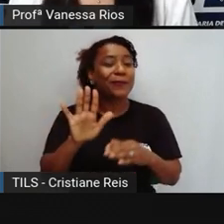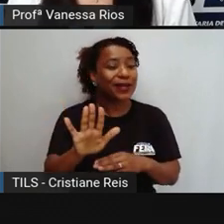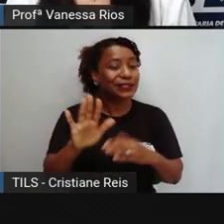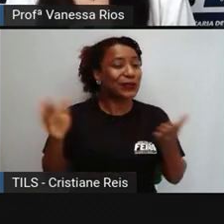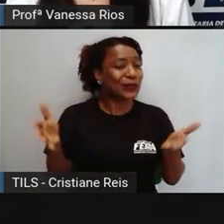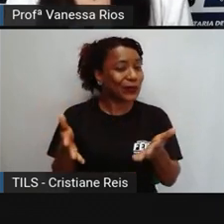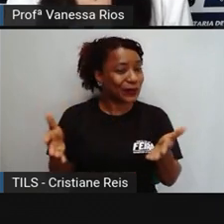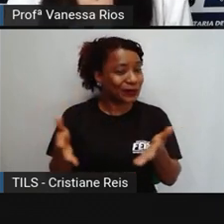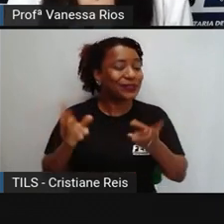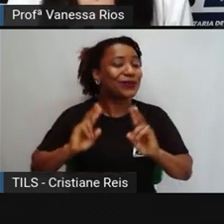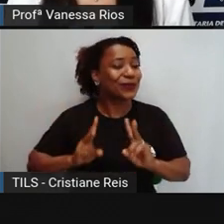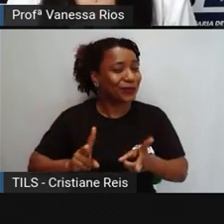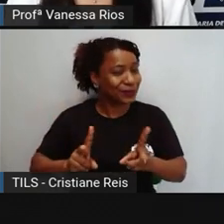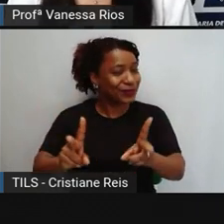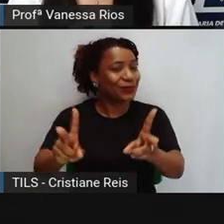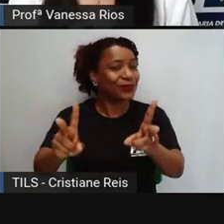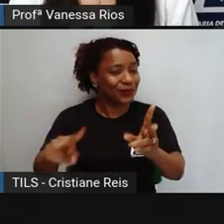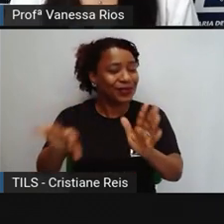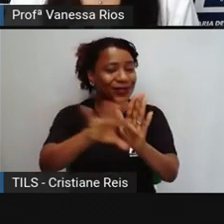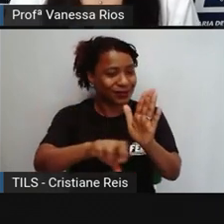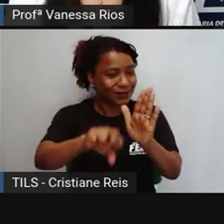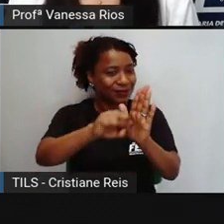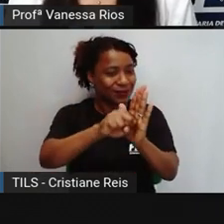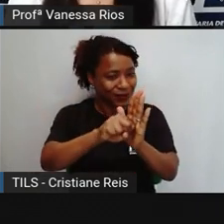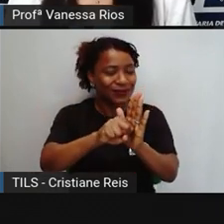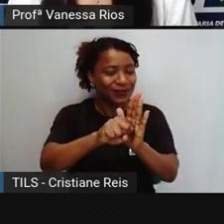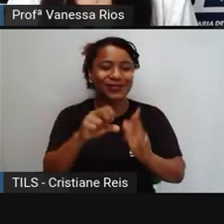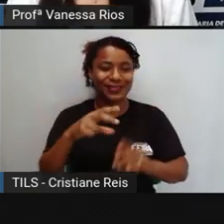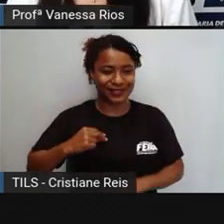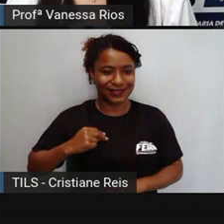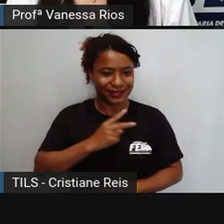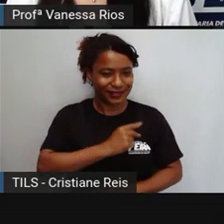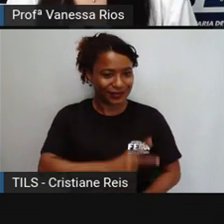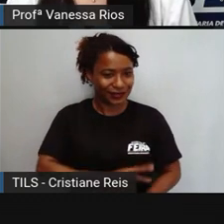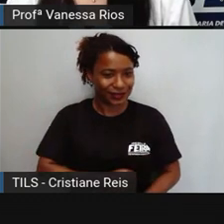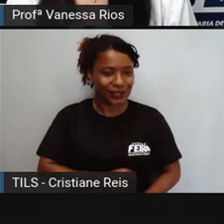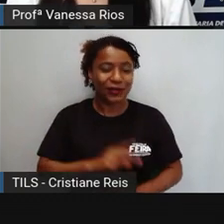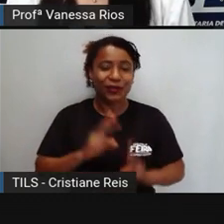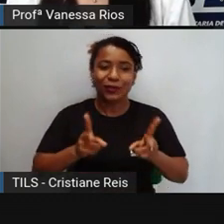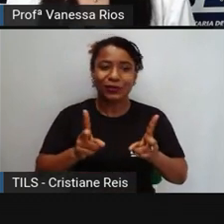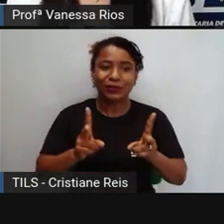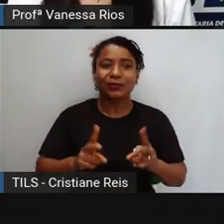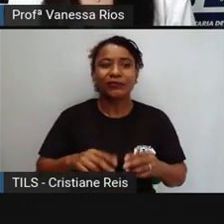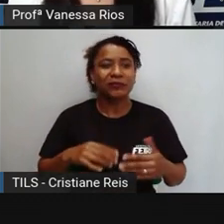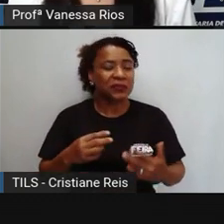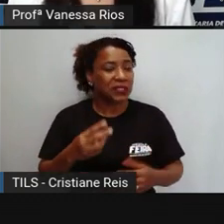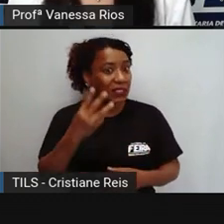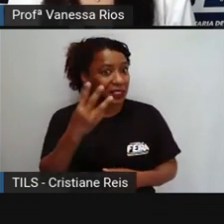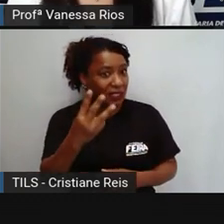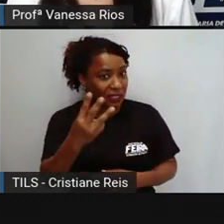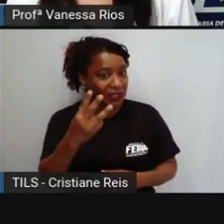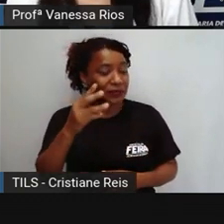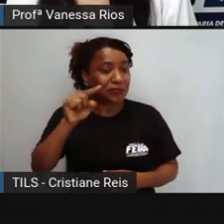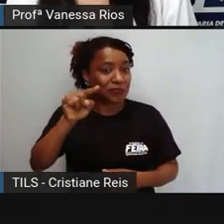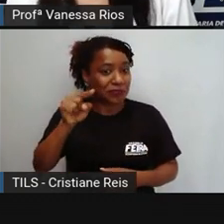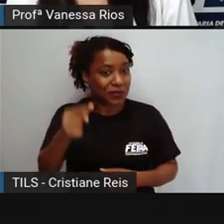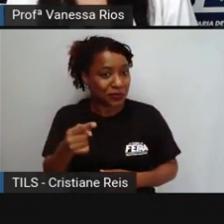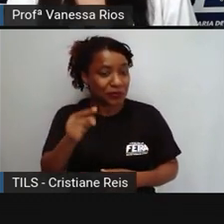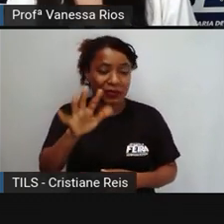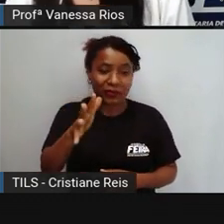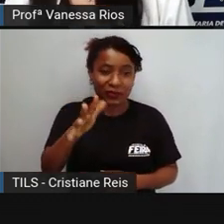processo de comunicação escrito dos chineses, e existem aí de três até cinco mil símbolos